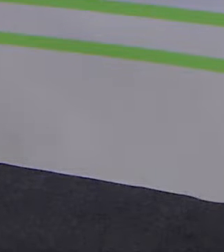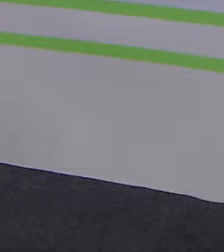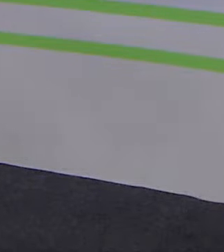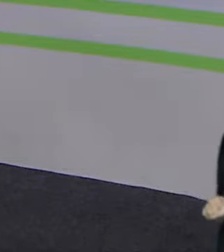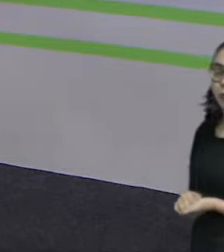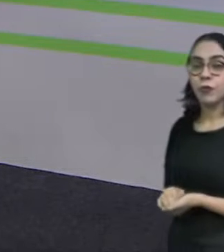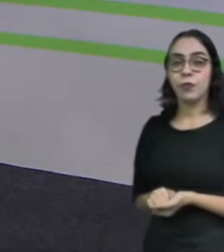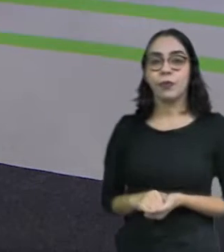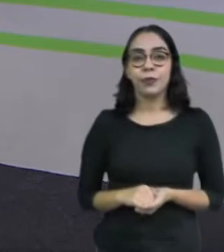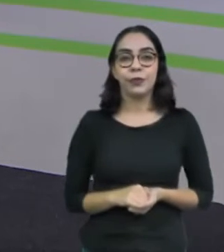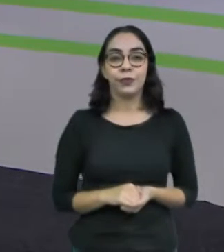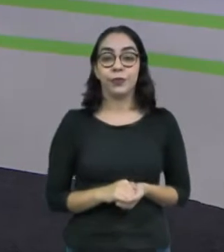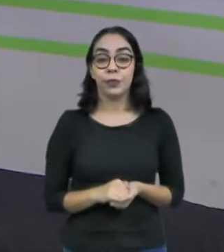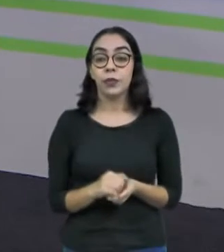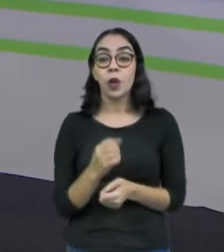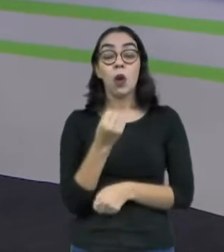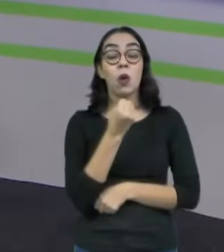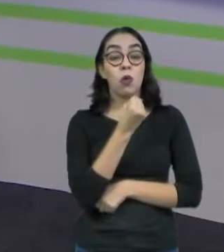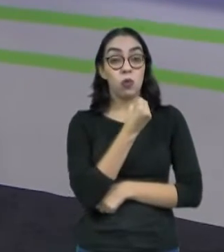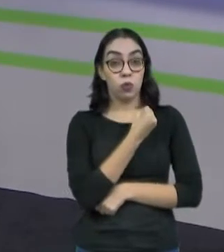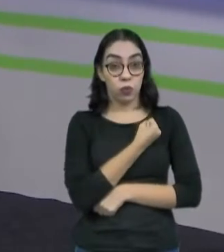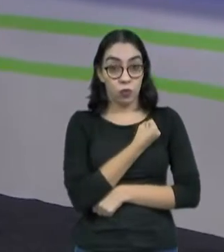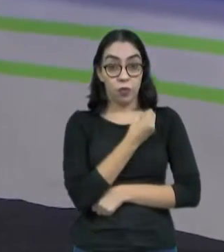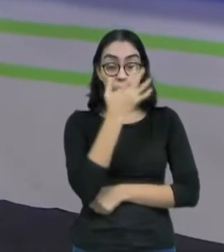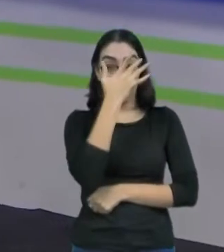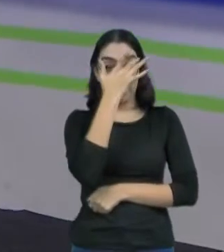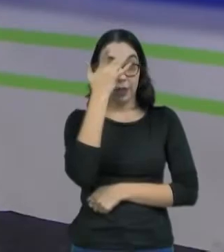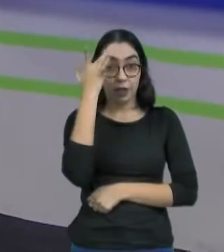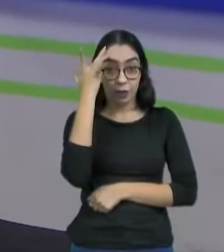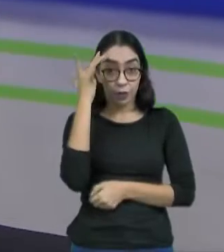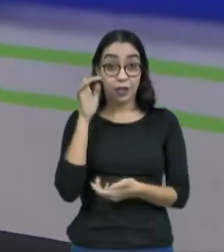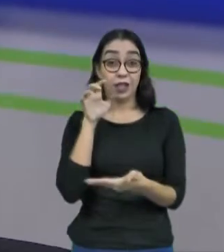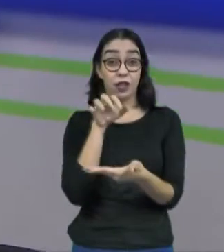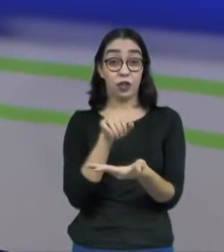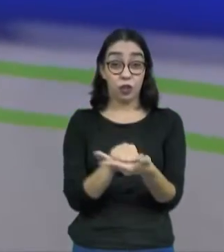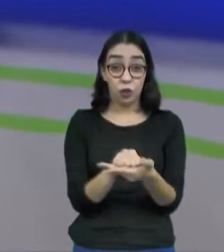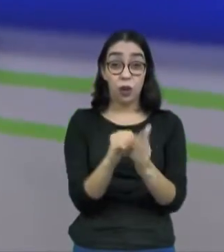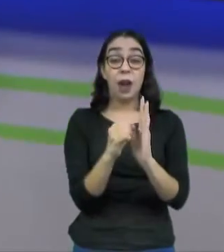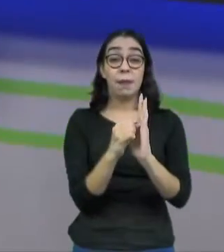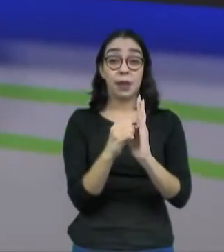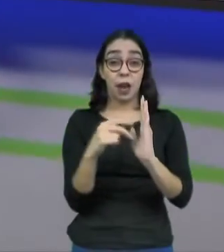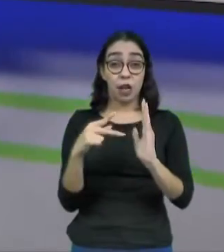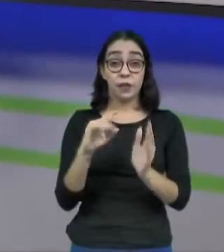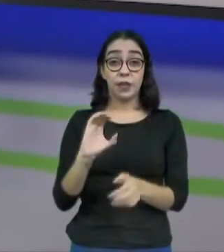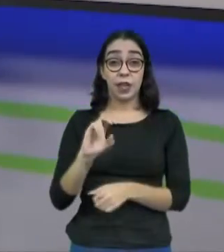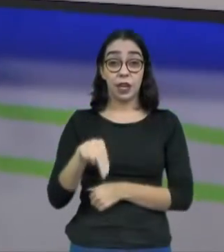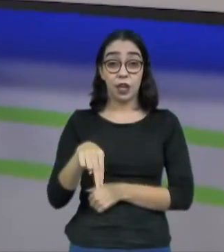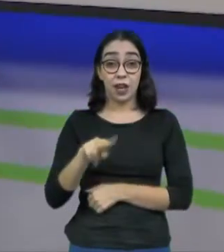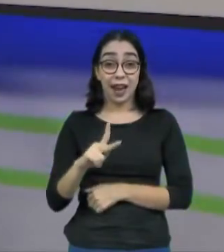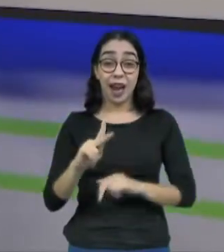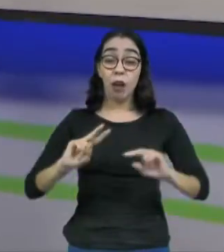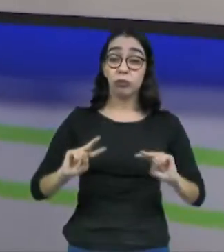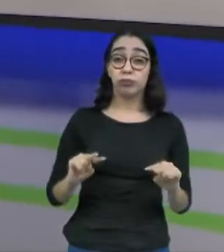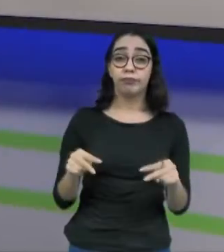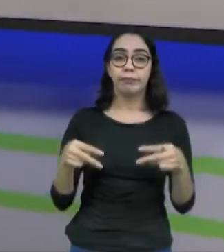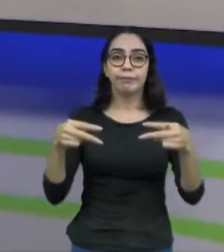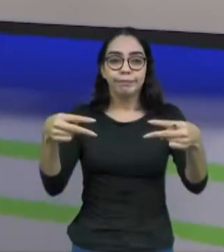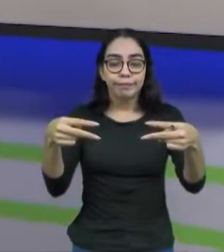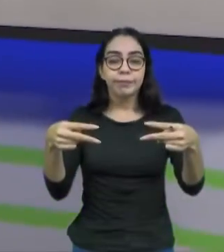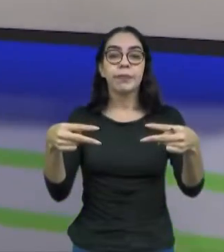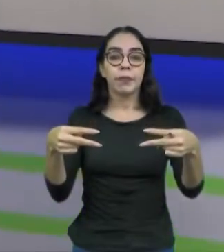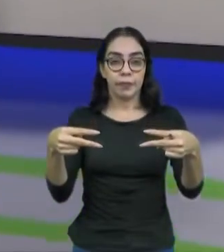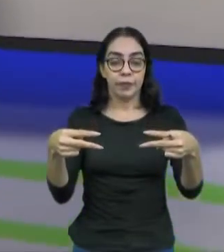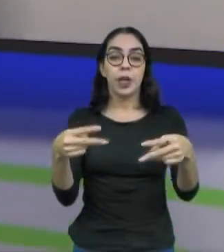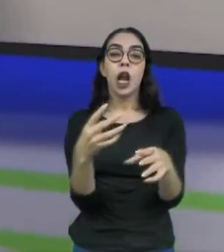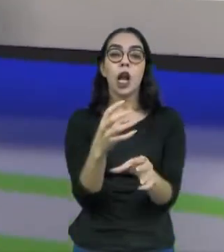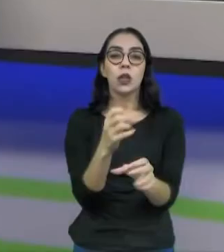O número de usuários com CNH digital mais que triplicou nos últimos dois anos. A quantidade representa